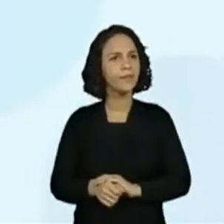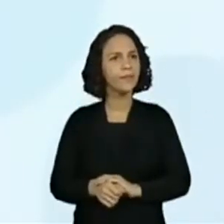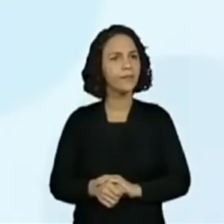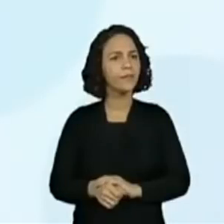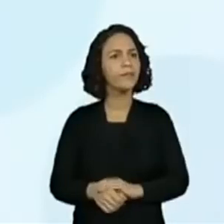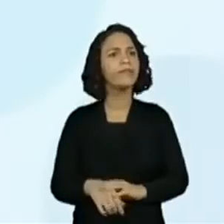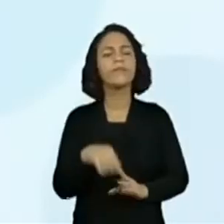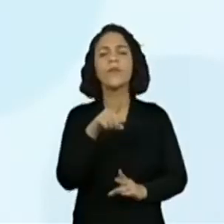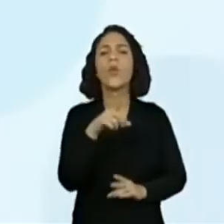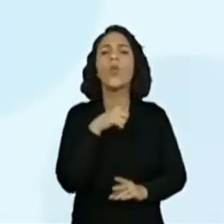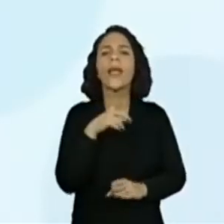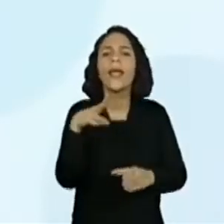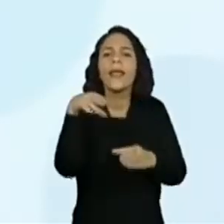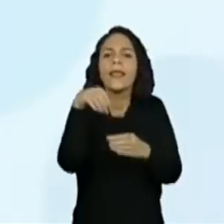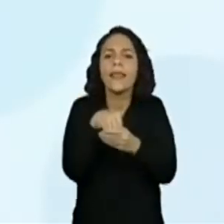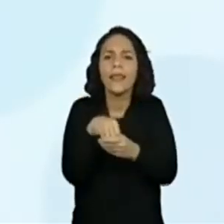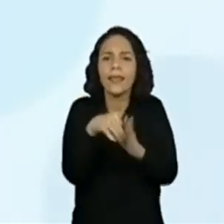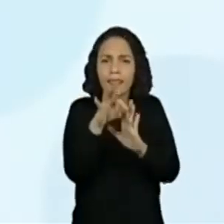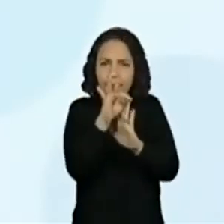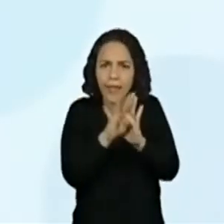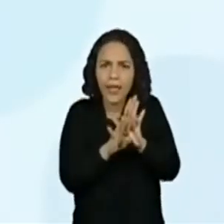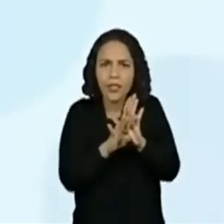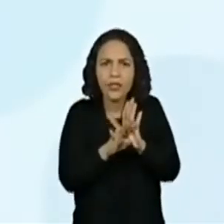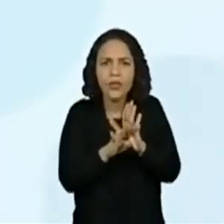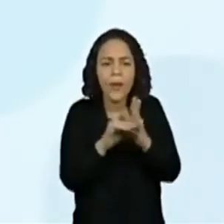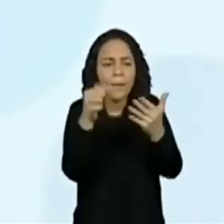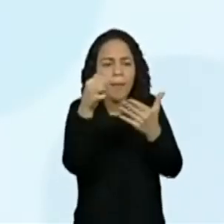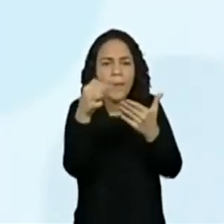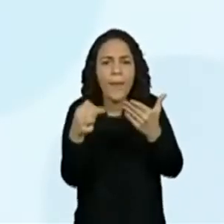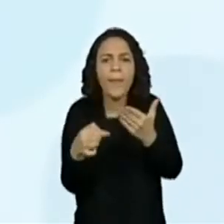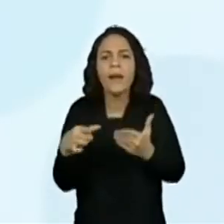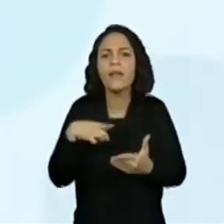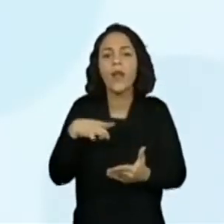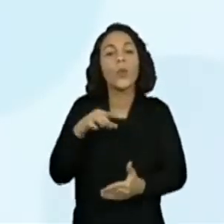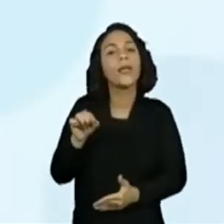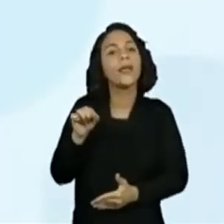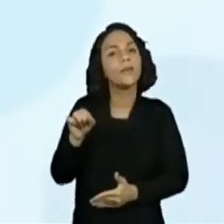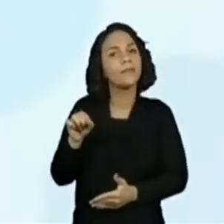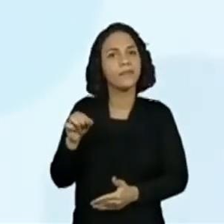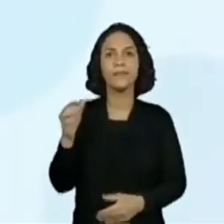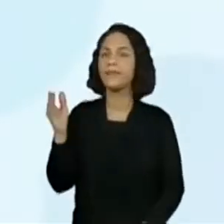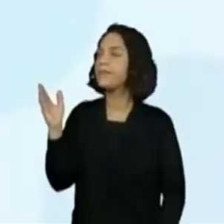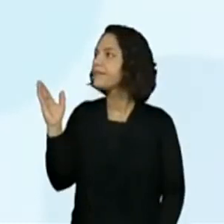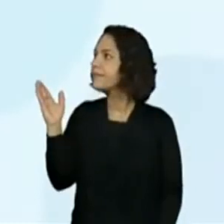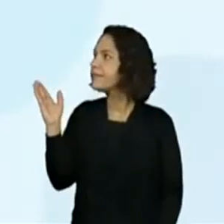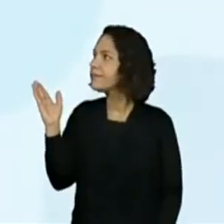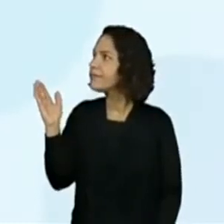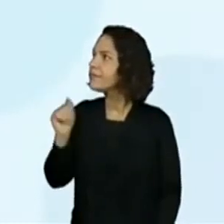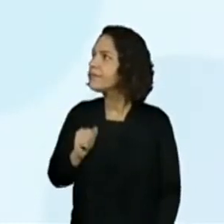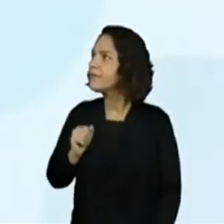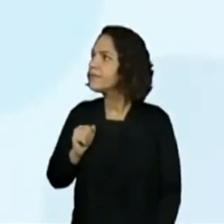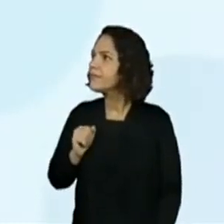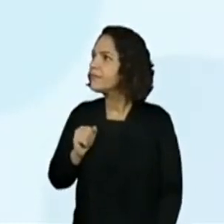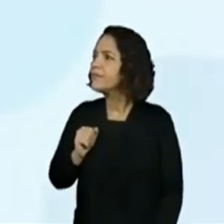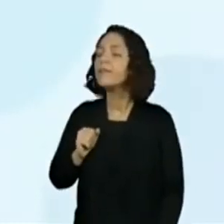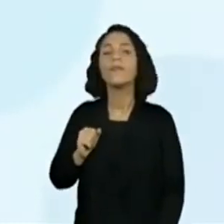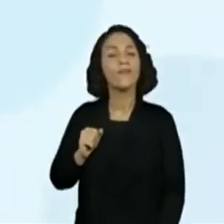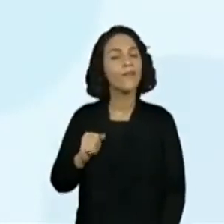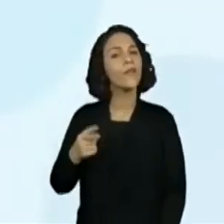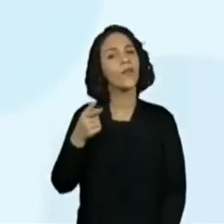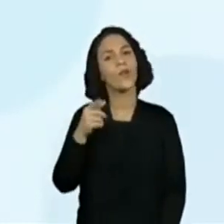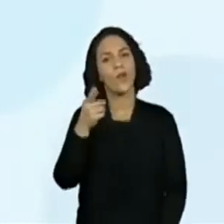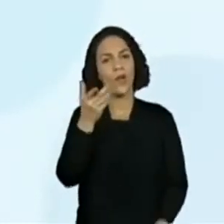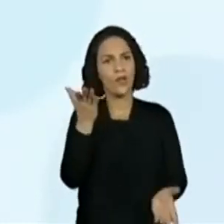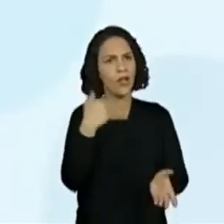Quais informações aparecem nesses textos? Além disso que nós já